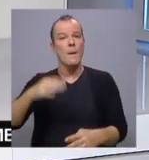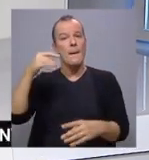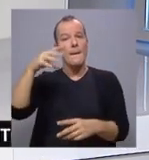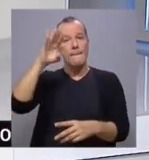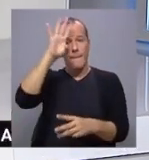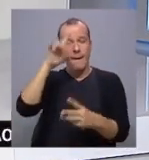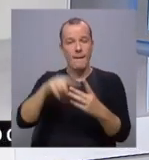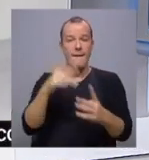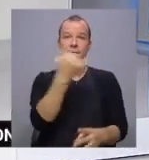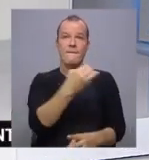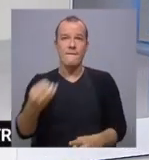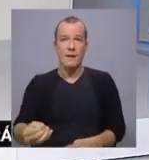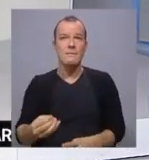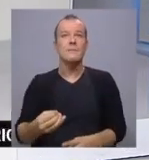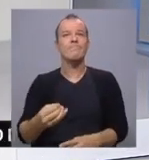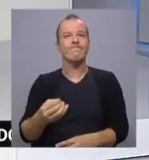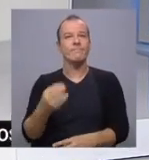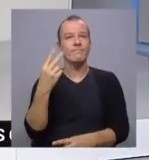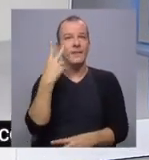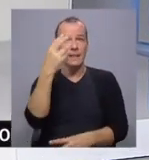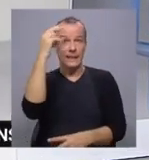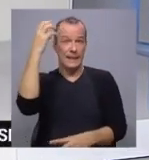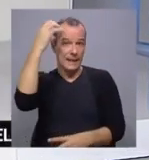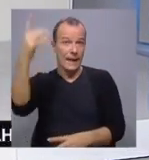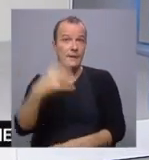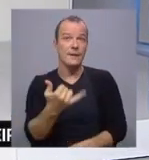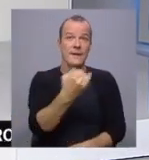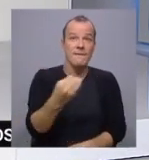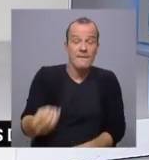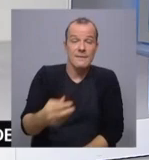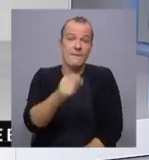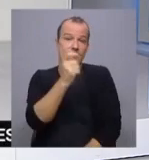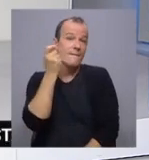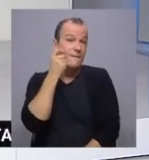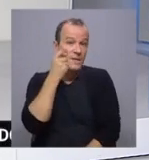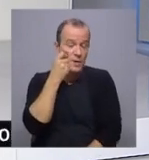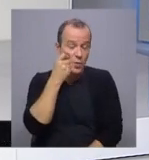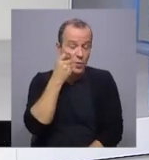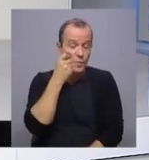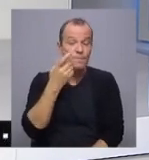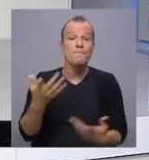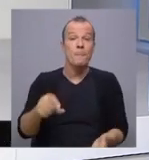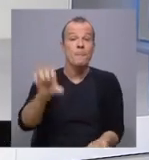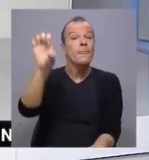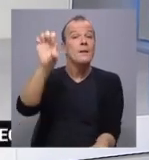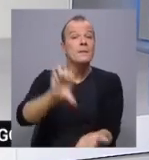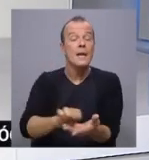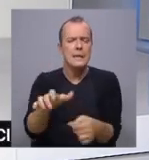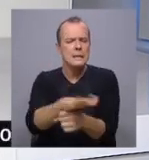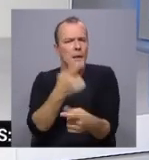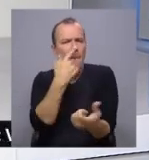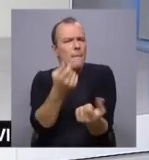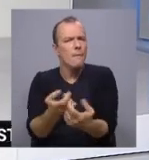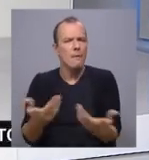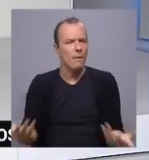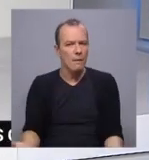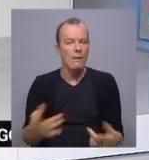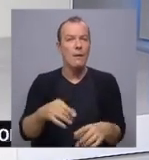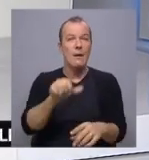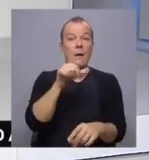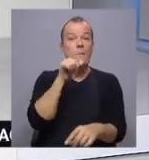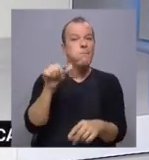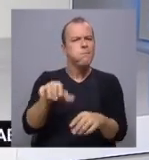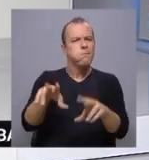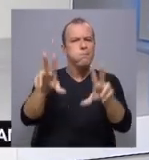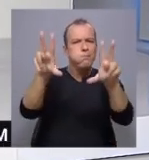para Vila Real, 22 para Bragança e 20 para Viseu. Na região centro, uma situação muito semelhante. Céu geralmente